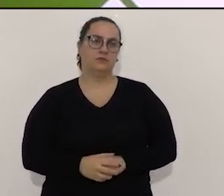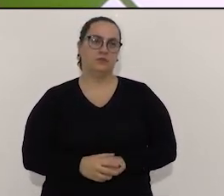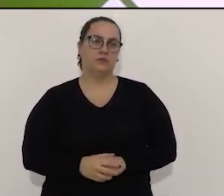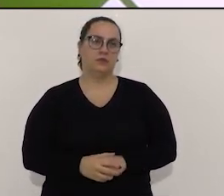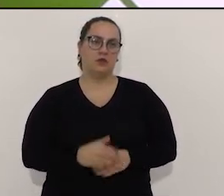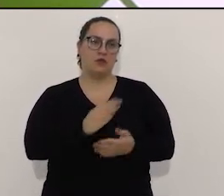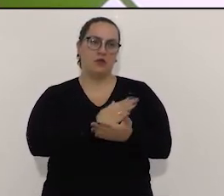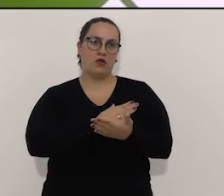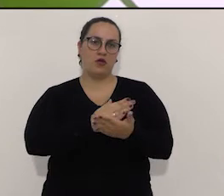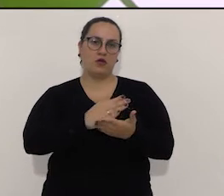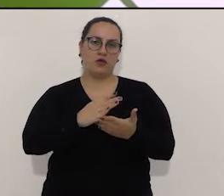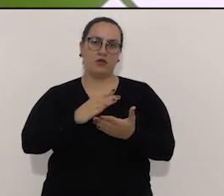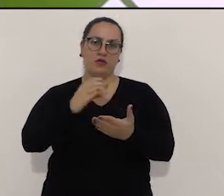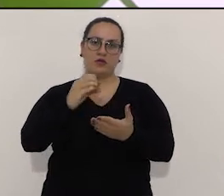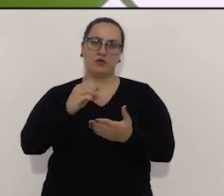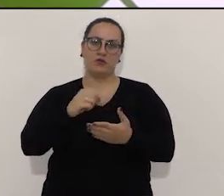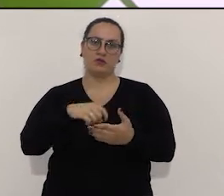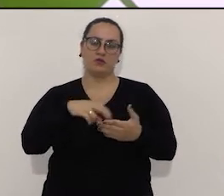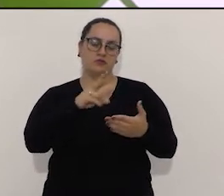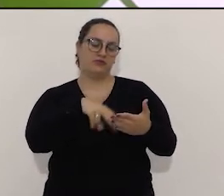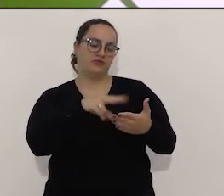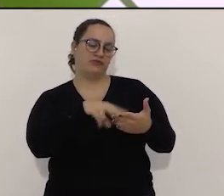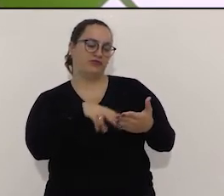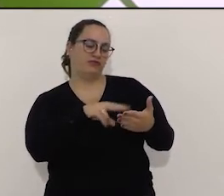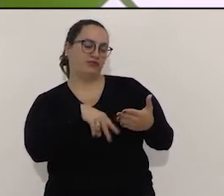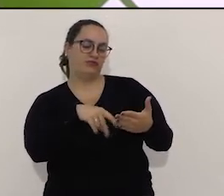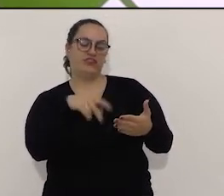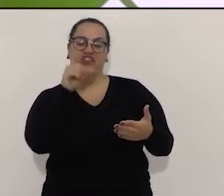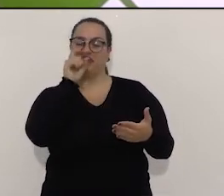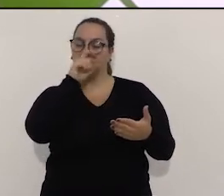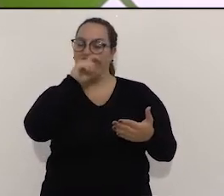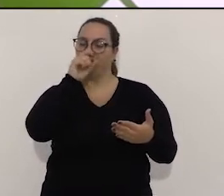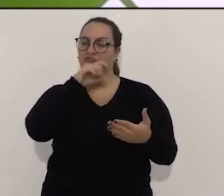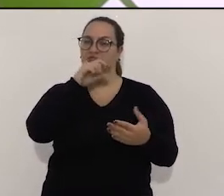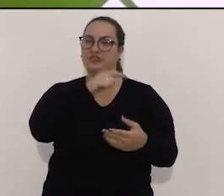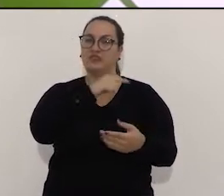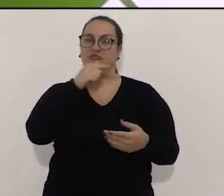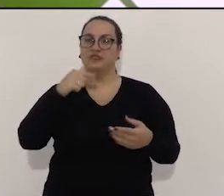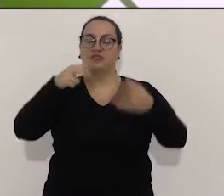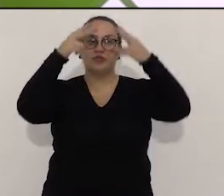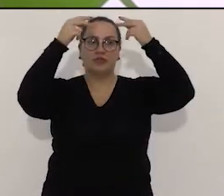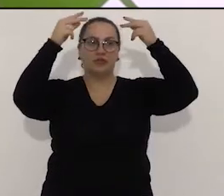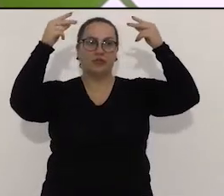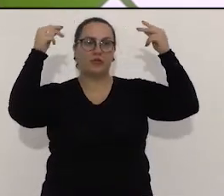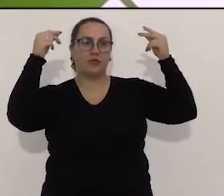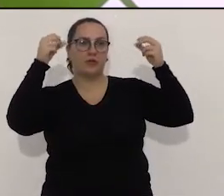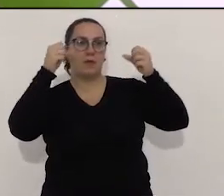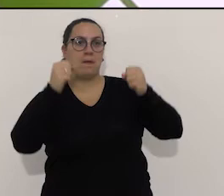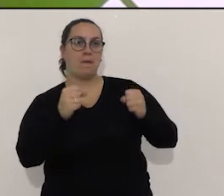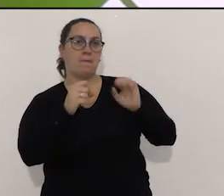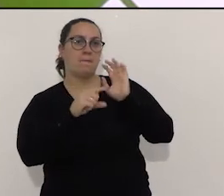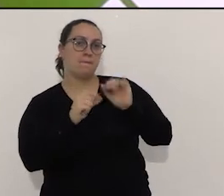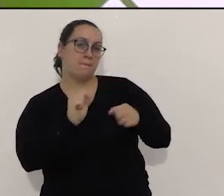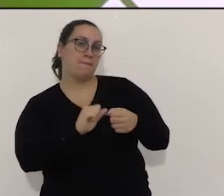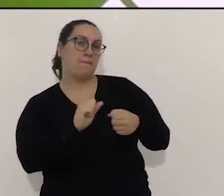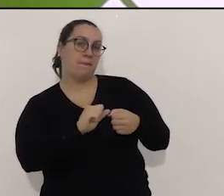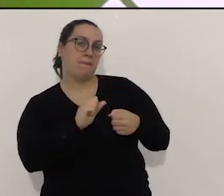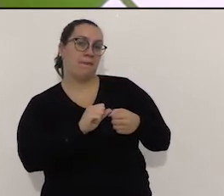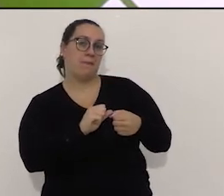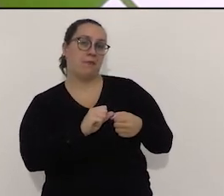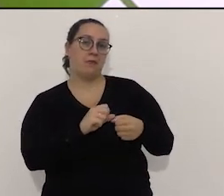Não dá para você ter um plano de carreira só fictício, que o governante acha que não pode cumprir e depois ele fica